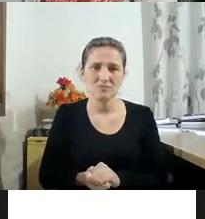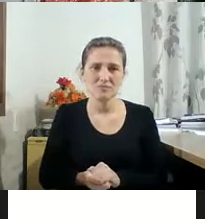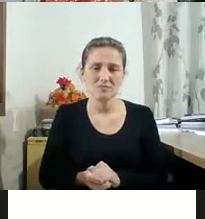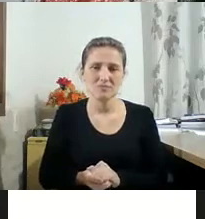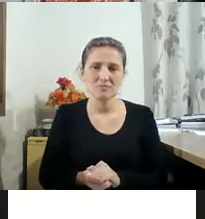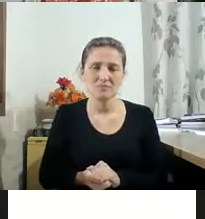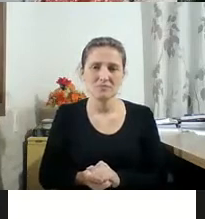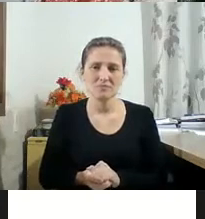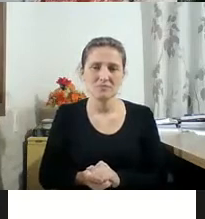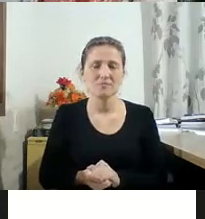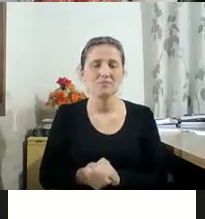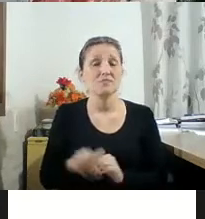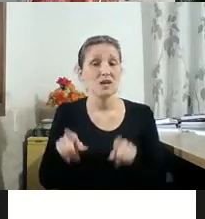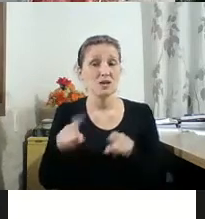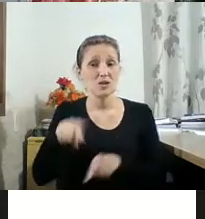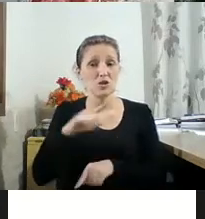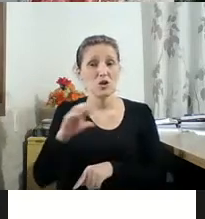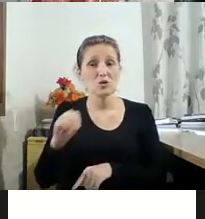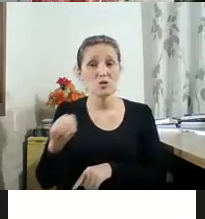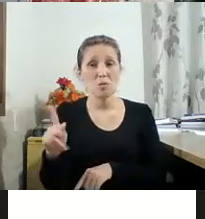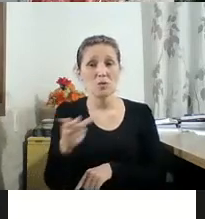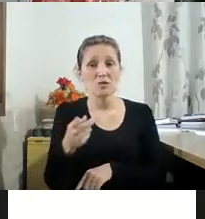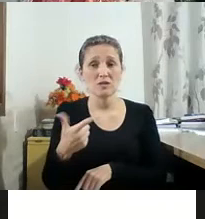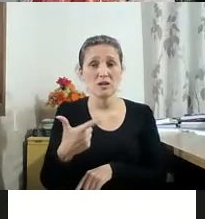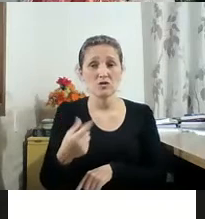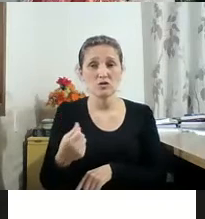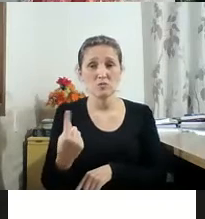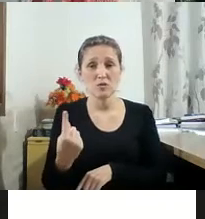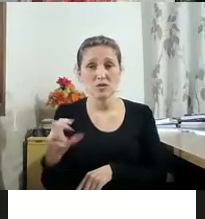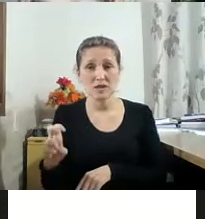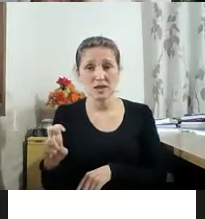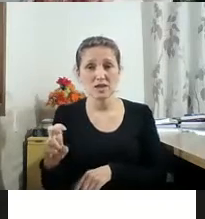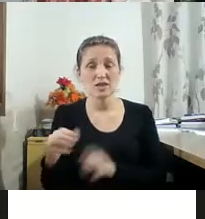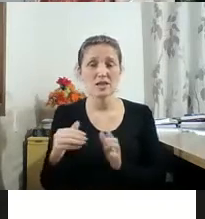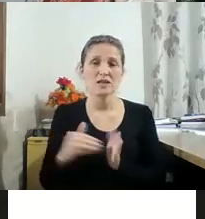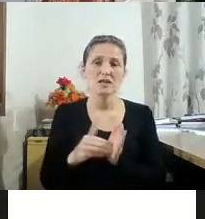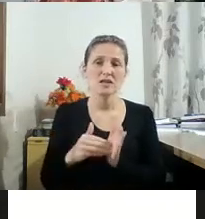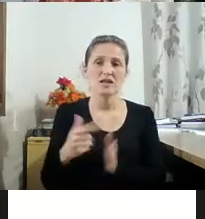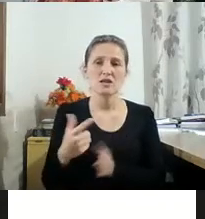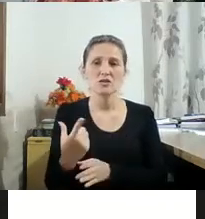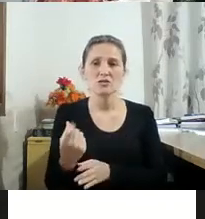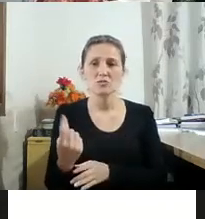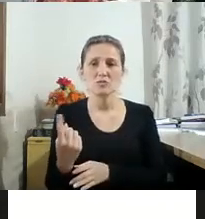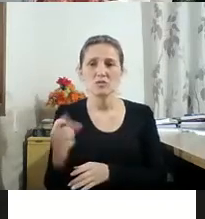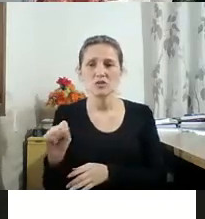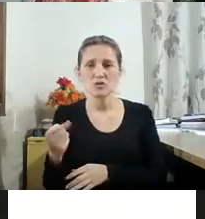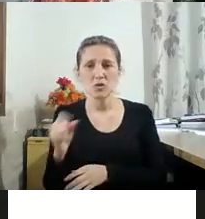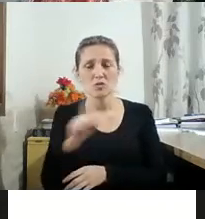Tivemos oportunidade em 2015 e de 2018 fazer a exposição do Boris em Florianópolis